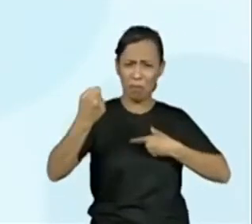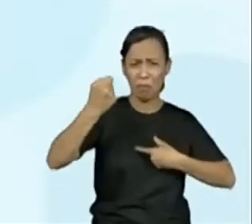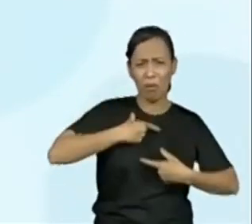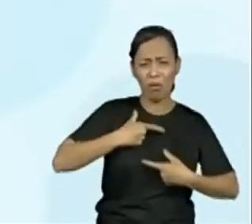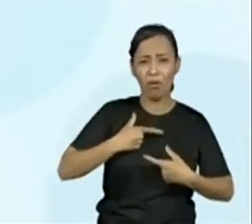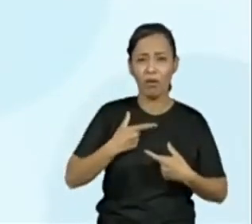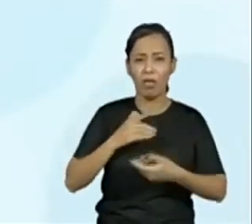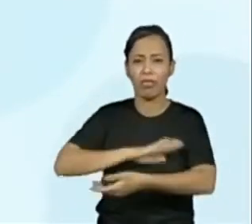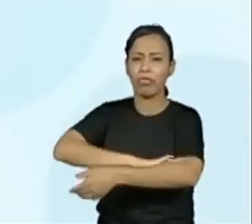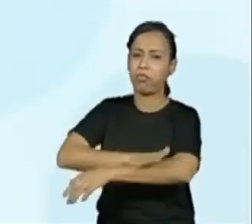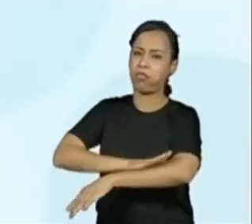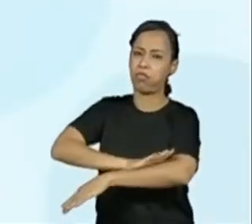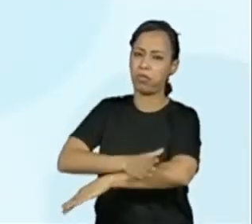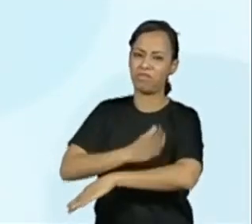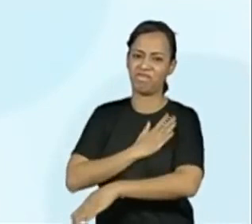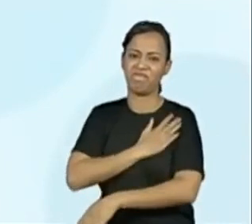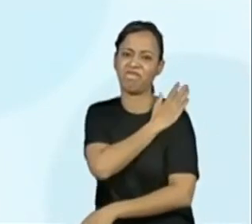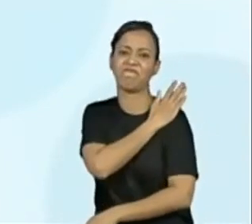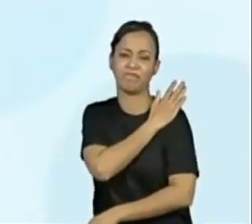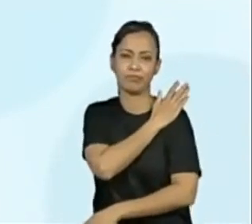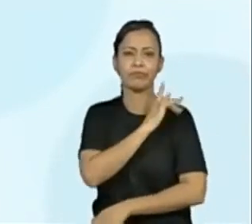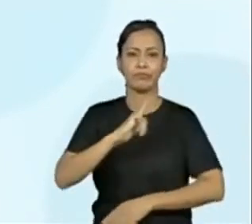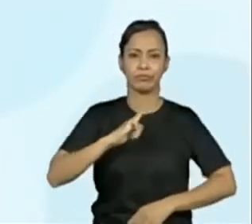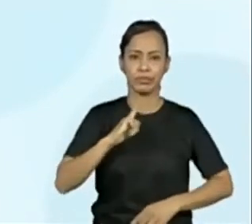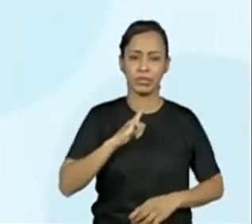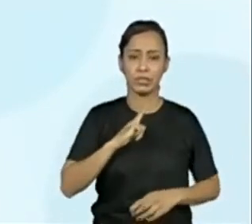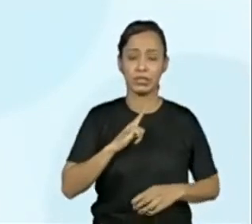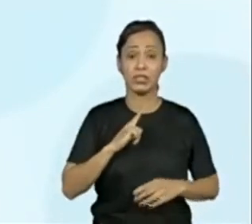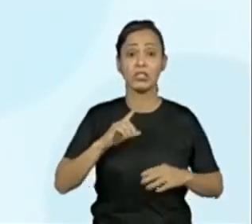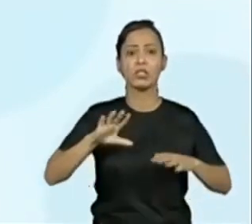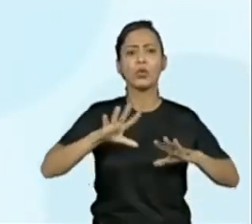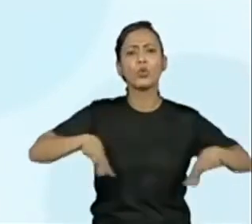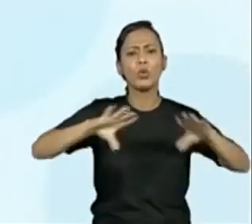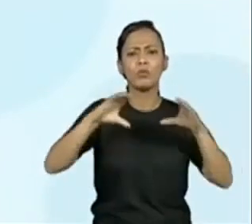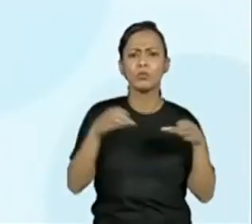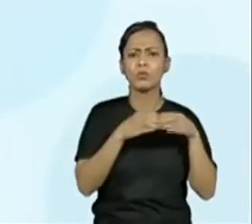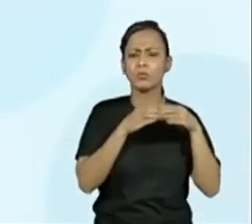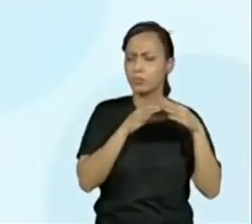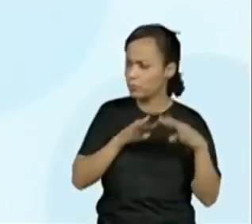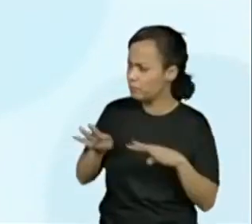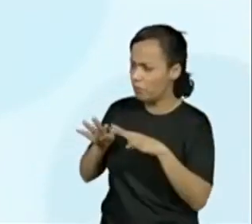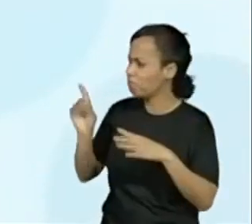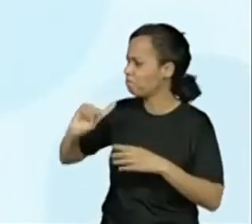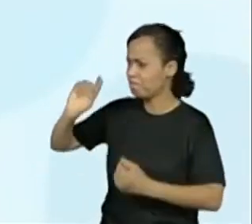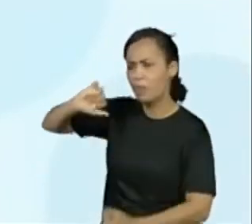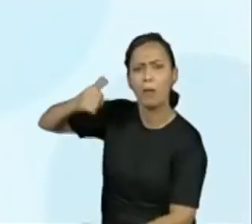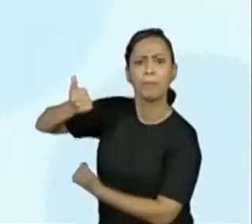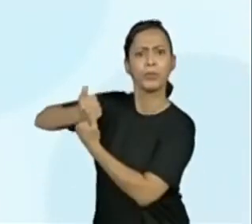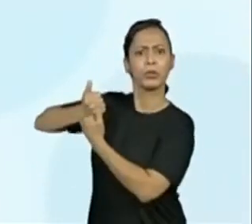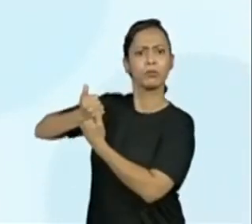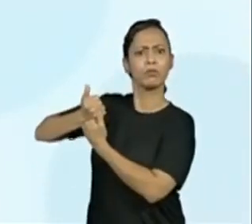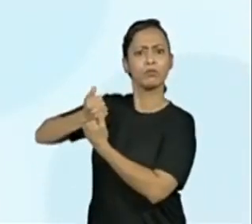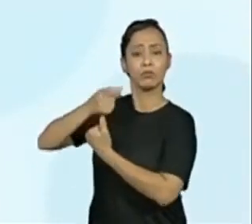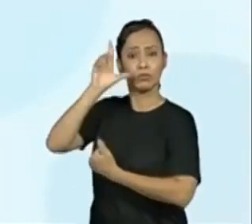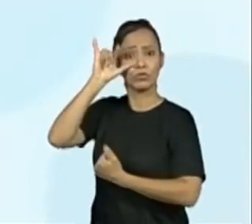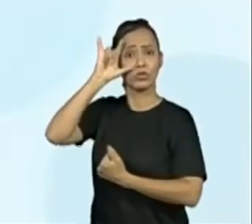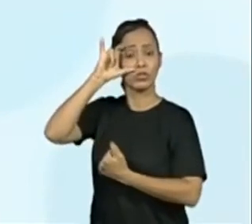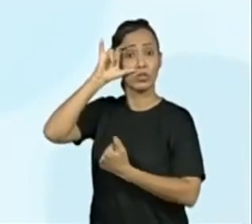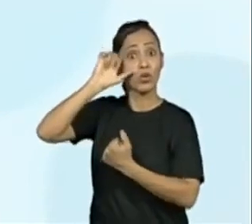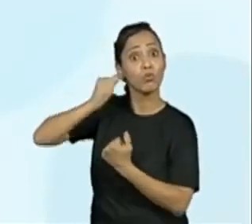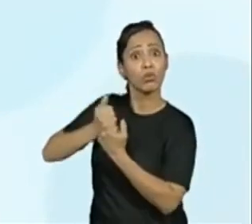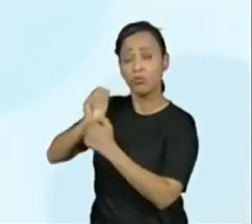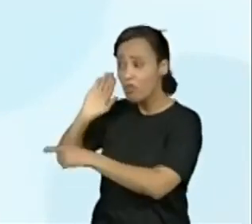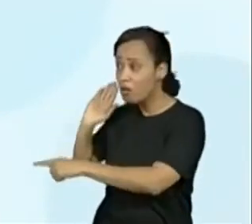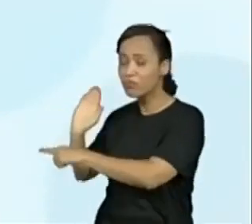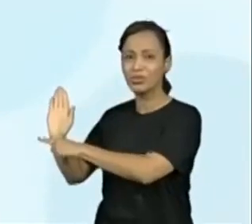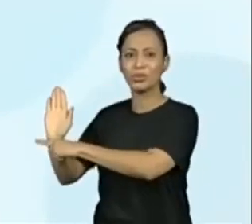apoio ao jovem foi instaurada e a solidariedade a Adriel tomou conta da rede social. Hum, então olha